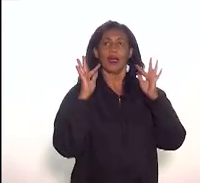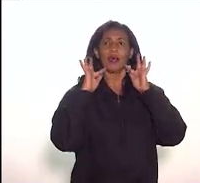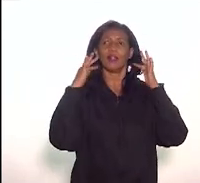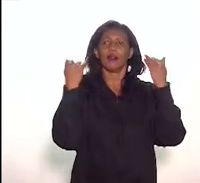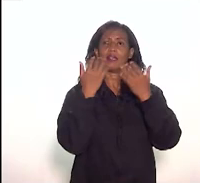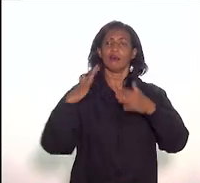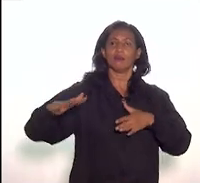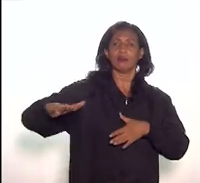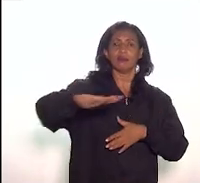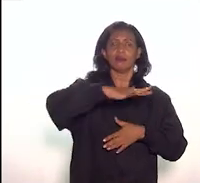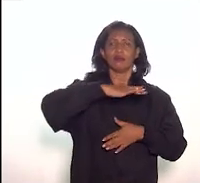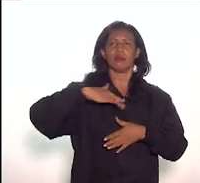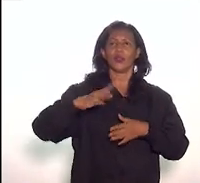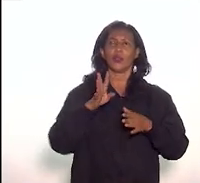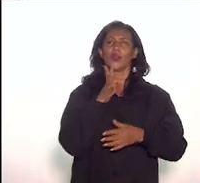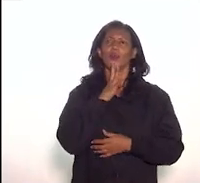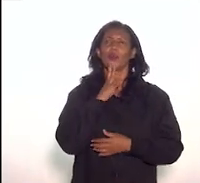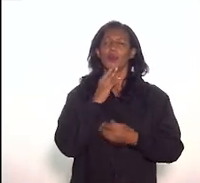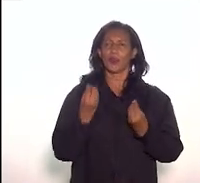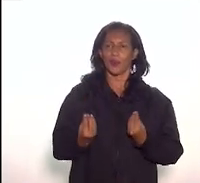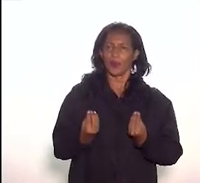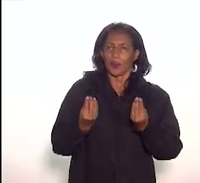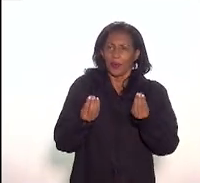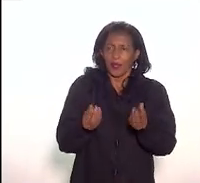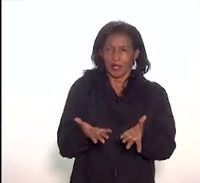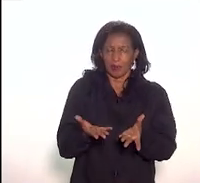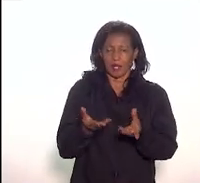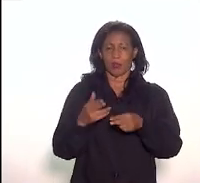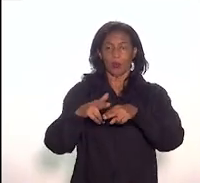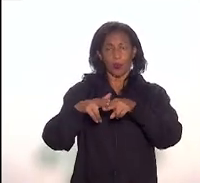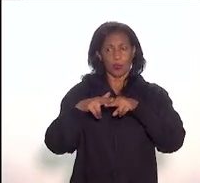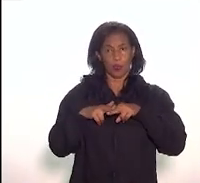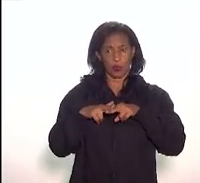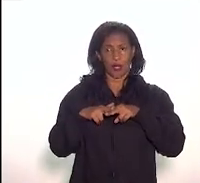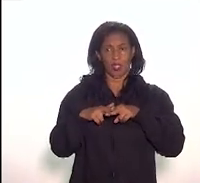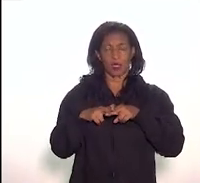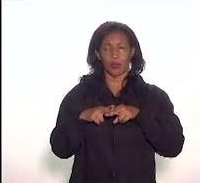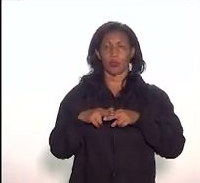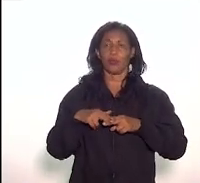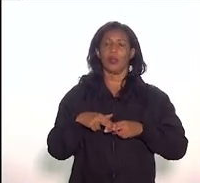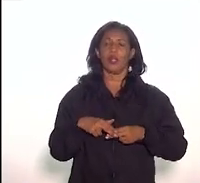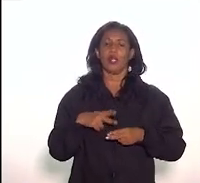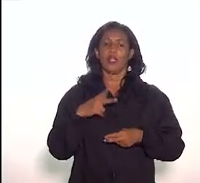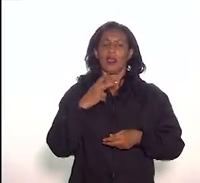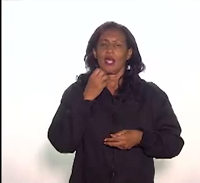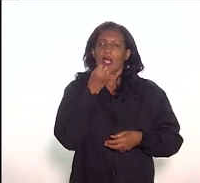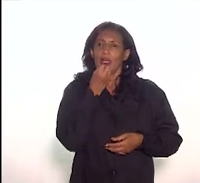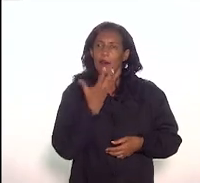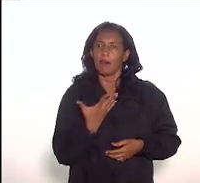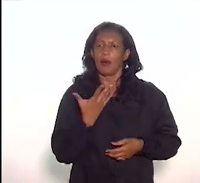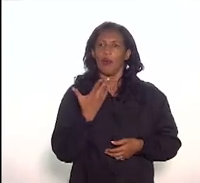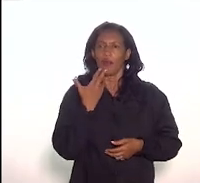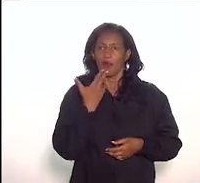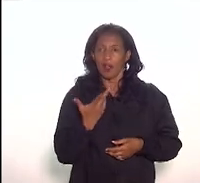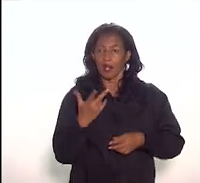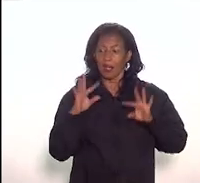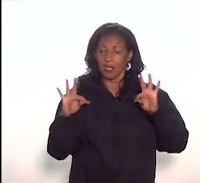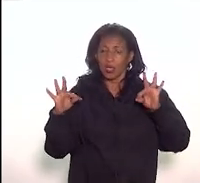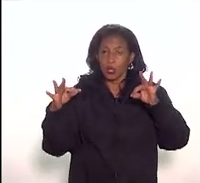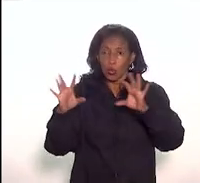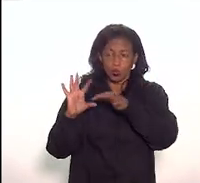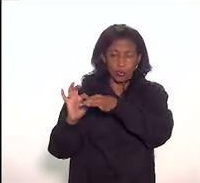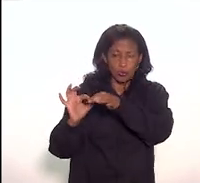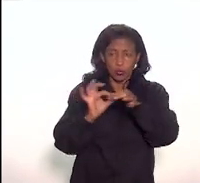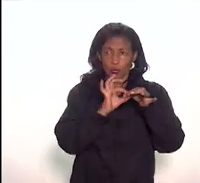elas oferecidas. Por isso, mais uma vez, é importante que todas as comunidades estejam envolvidas no projeto. O